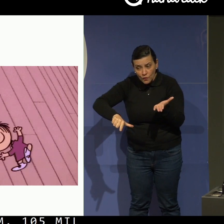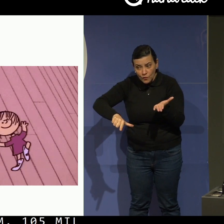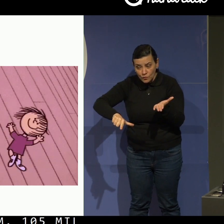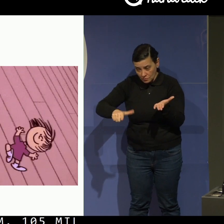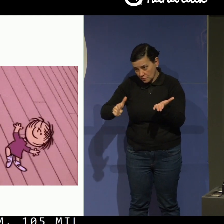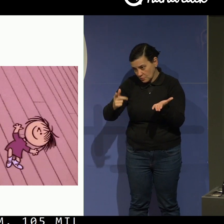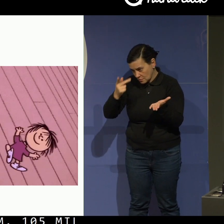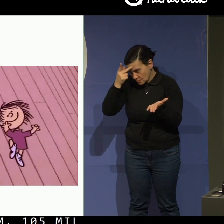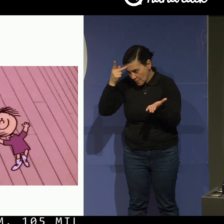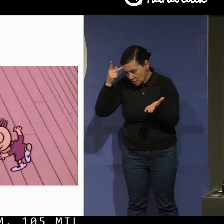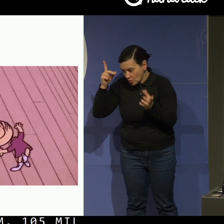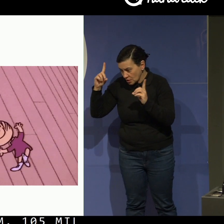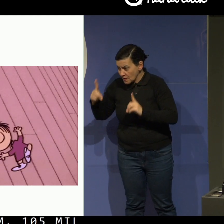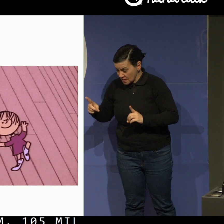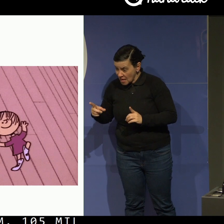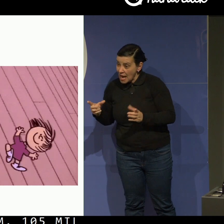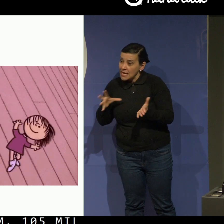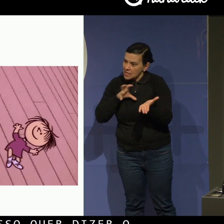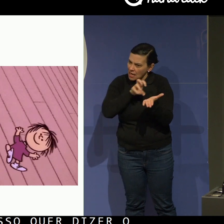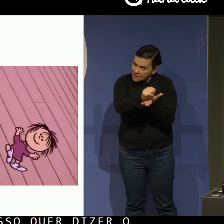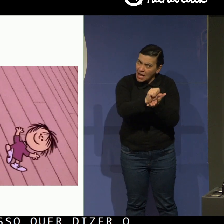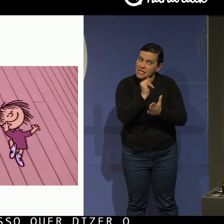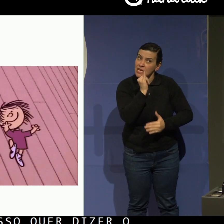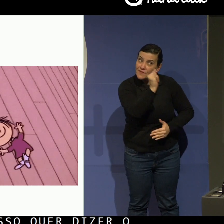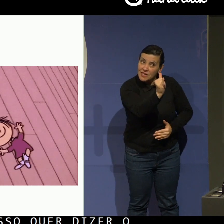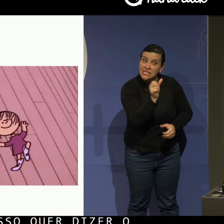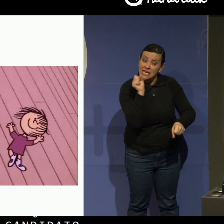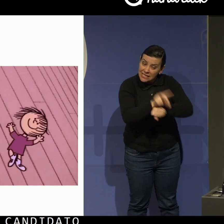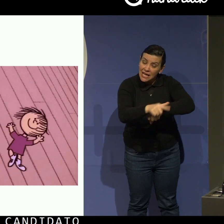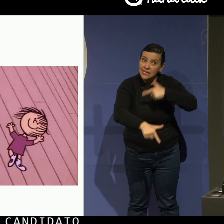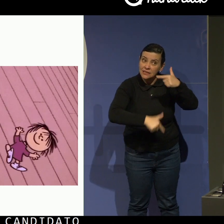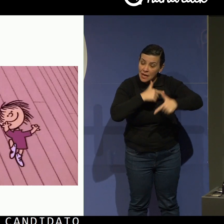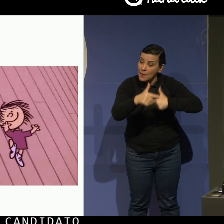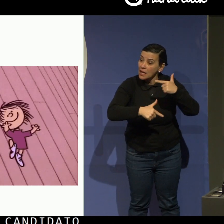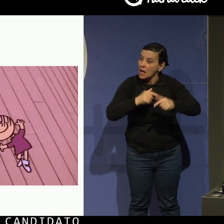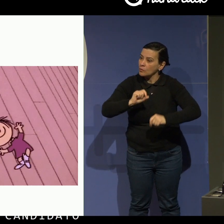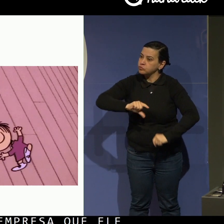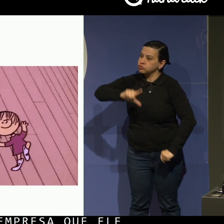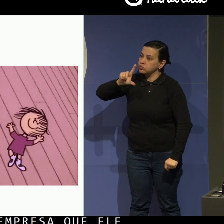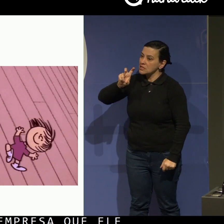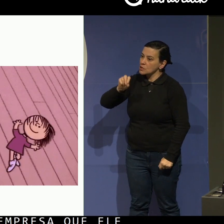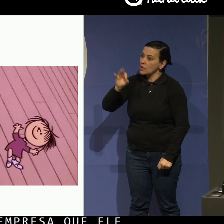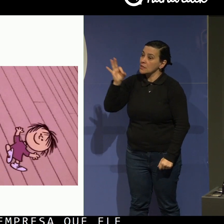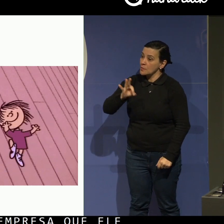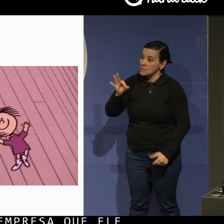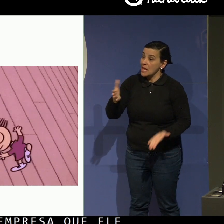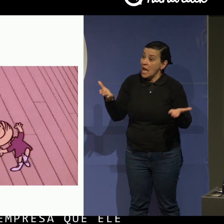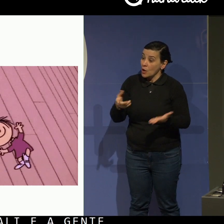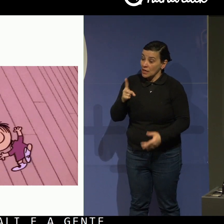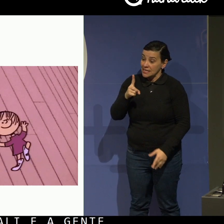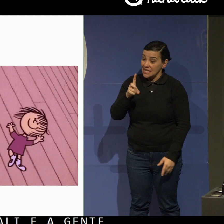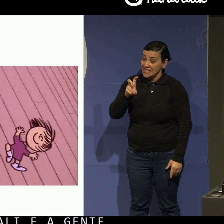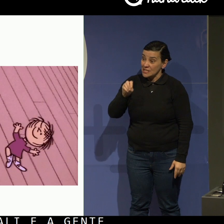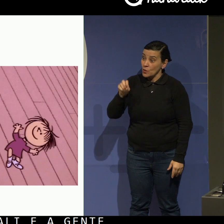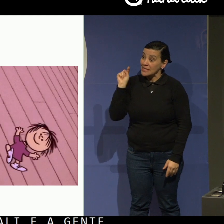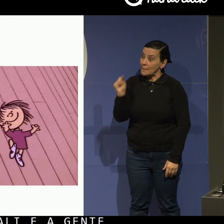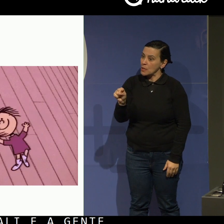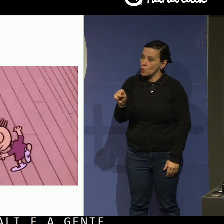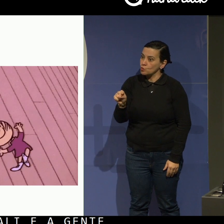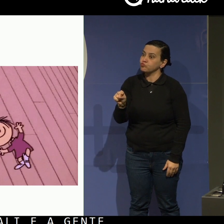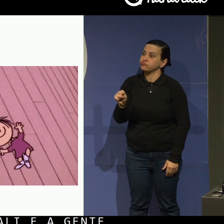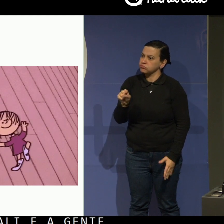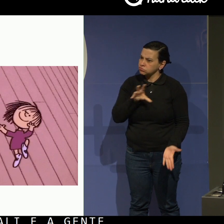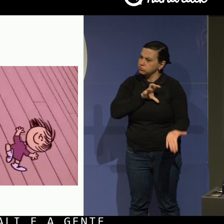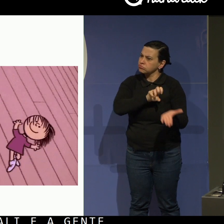candidato dizendo para a empresa que ele quer trabalhar ali e a gente aumentou esse número em 50%, né? Agora nós temos 150 mil candidaturas e isso foi